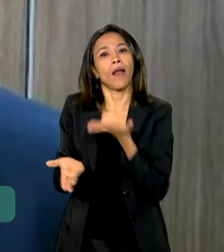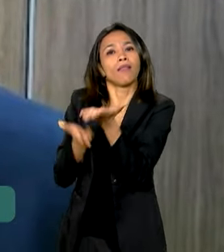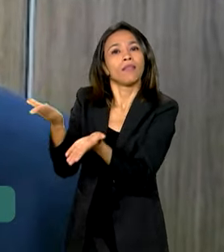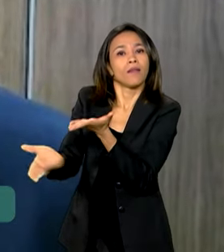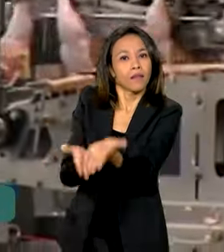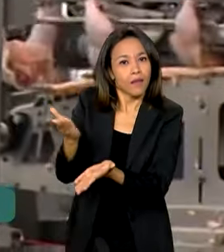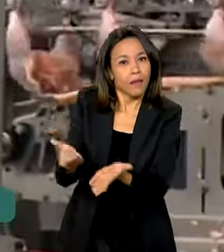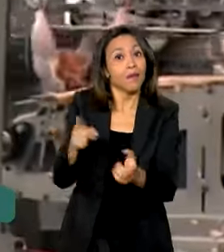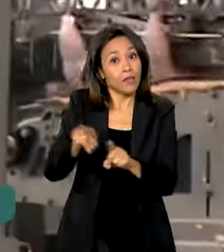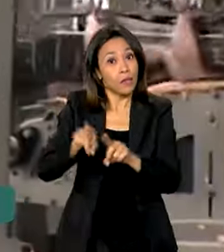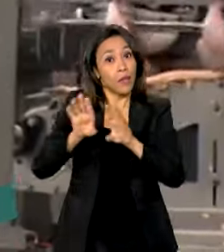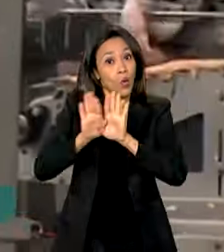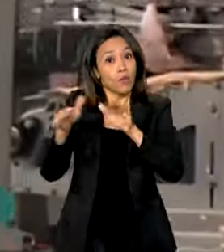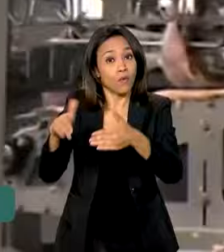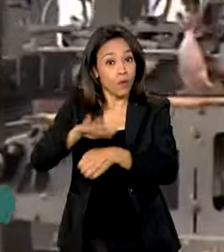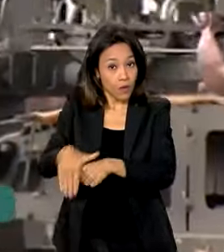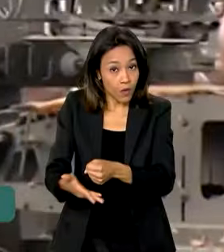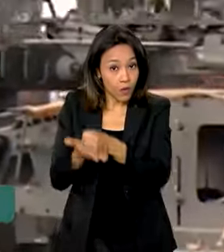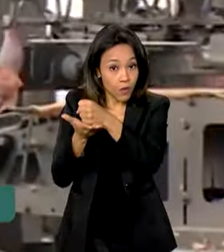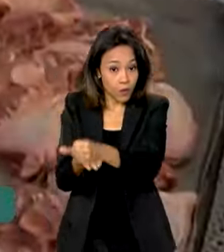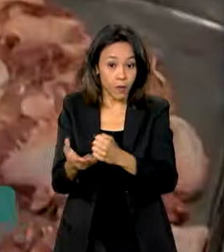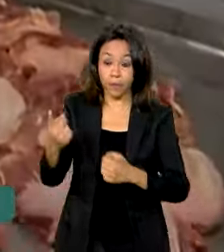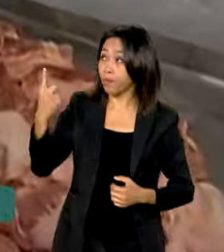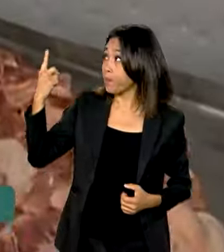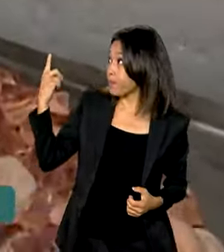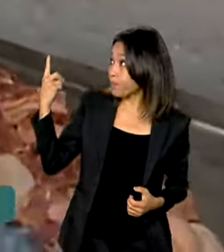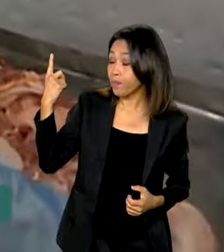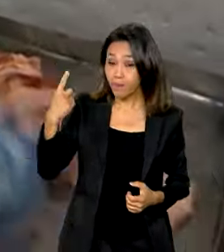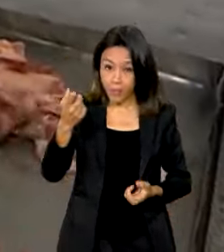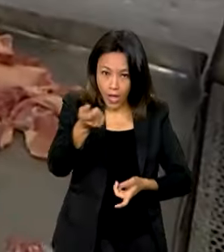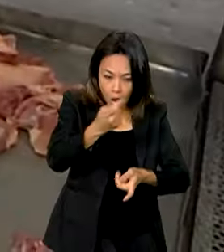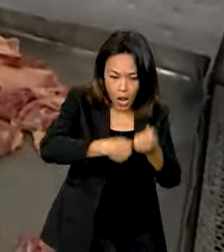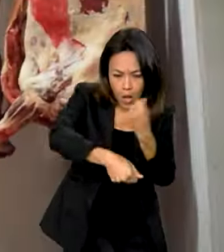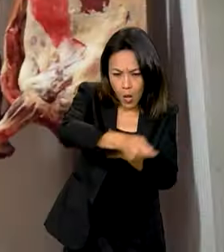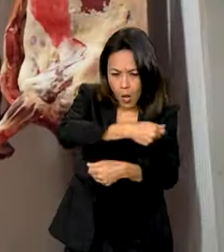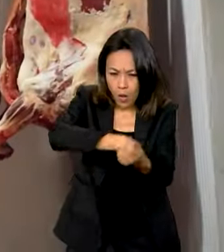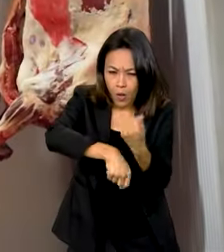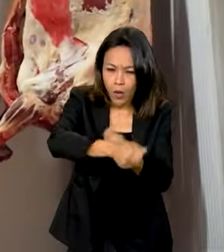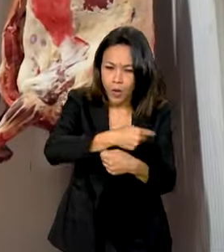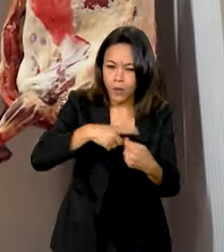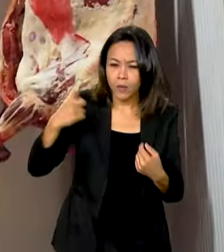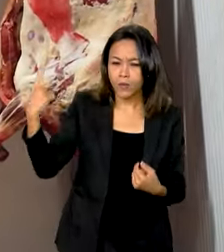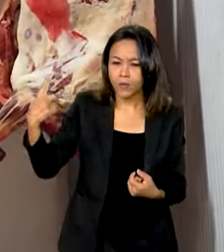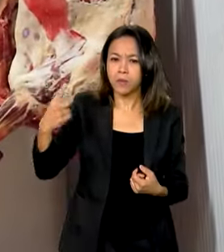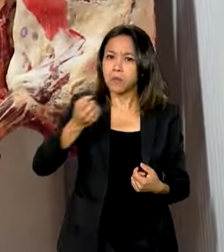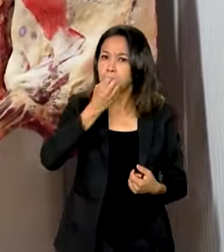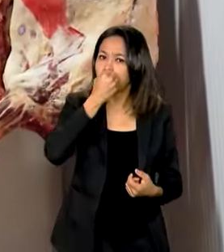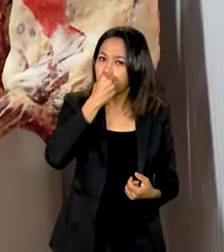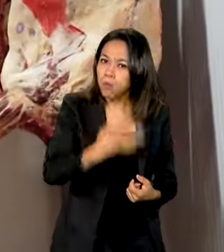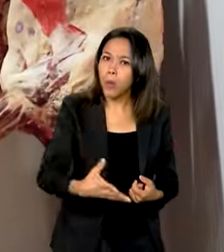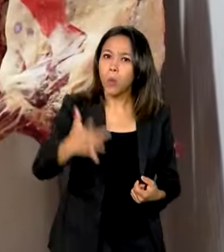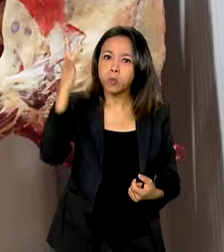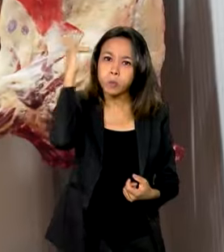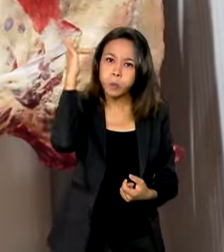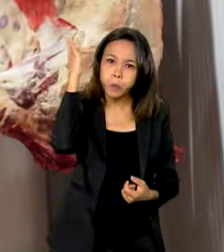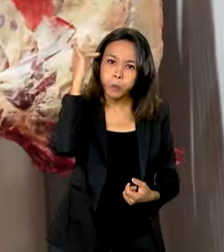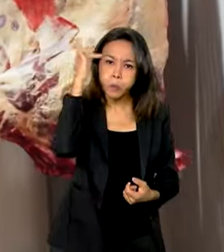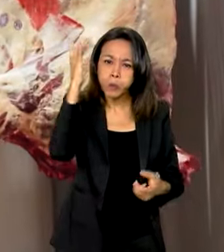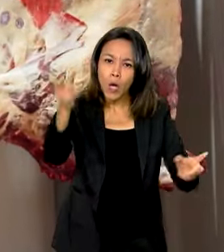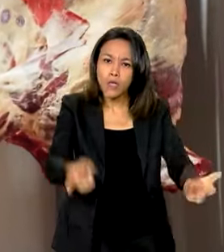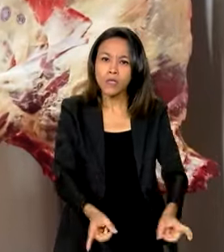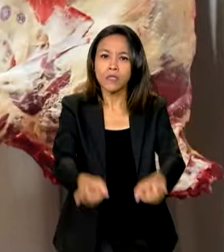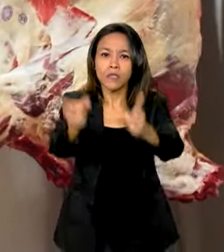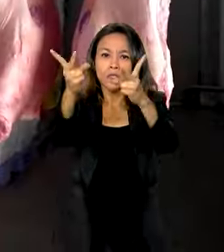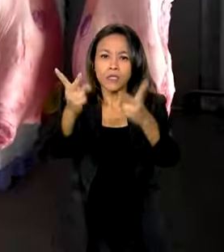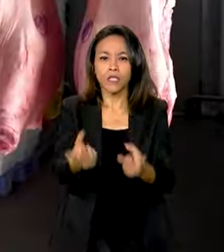vez mais sustentável. O agronegócio nos últimos anos apostou na modernização e se tornou um dos maiores exportadores globais